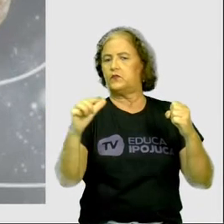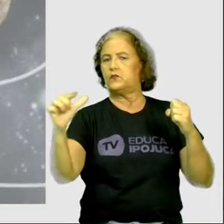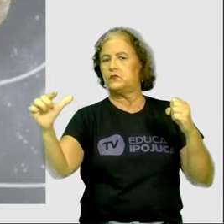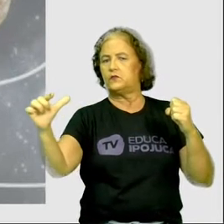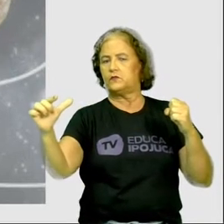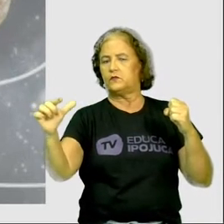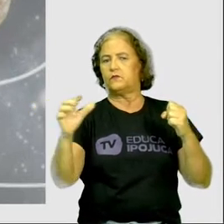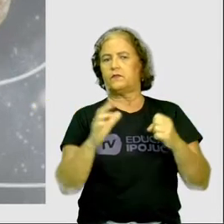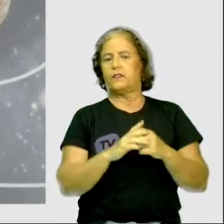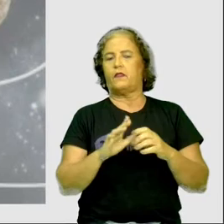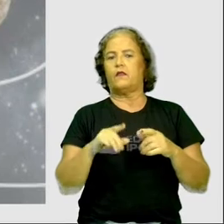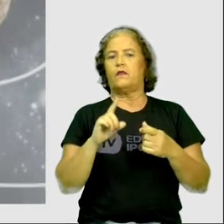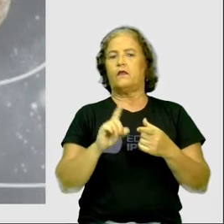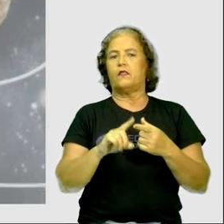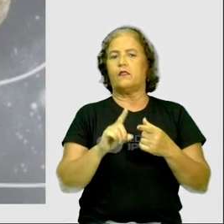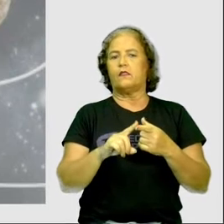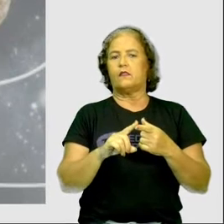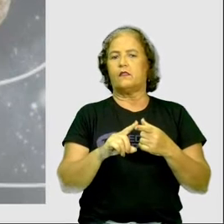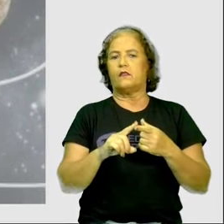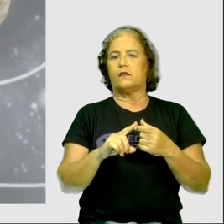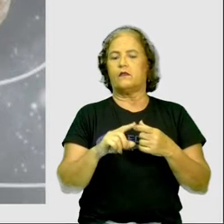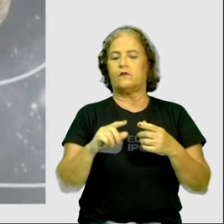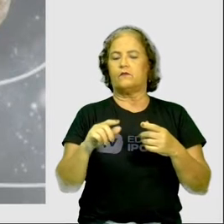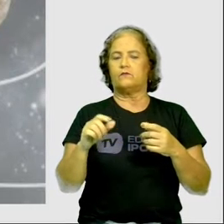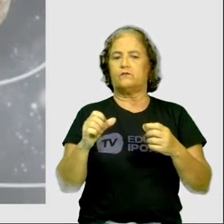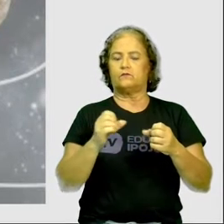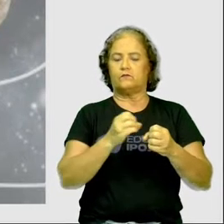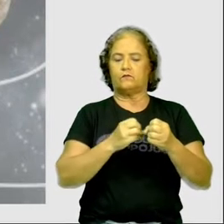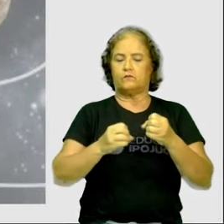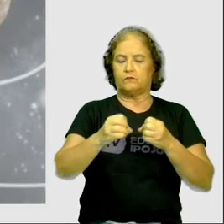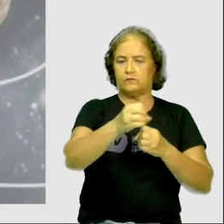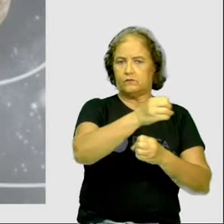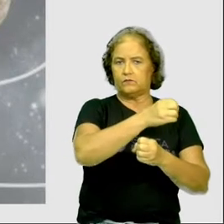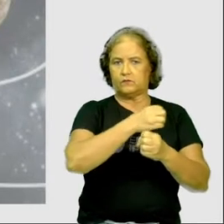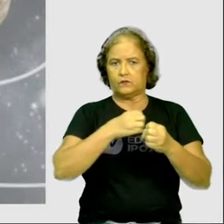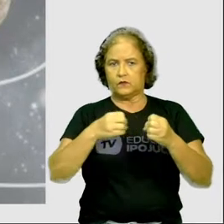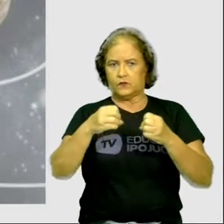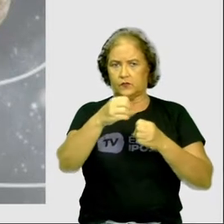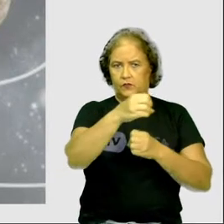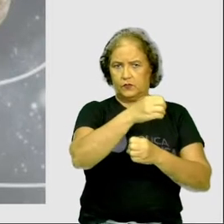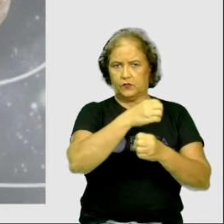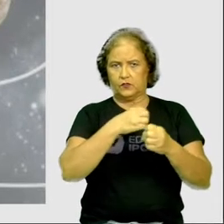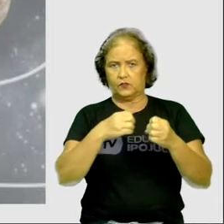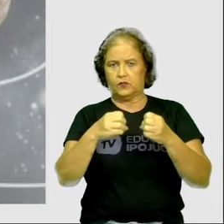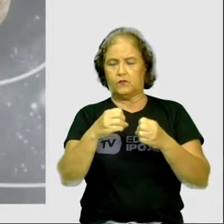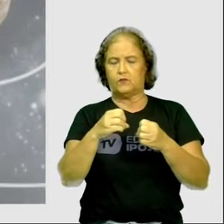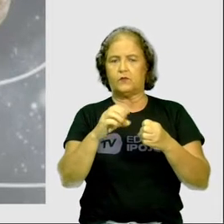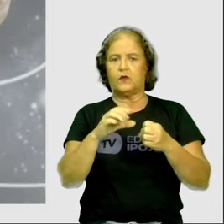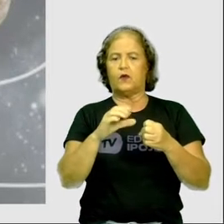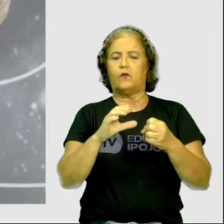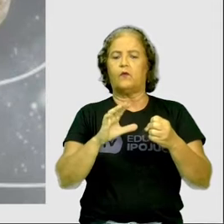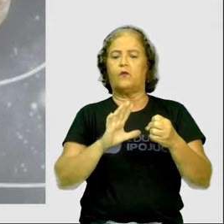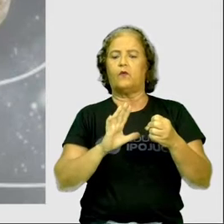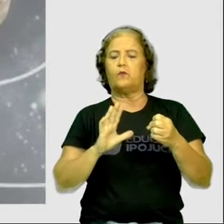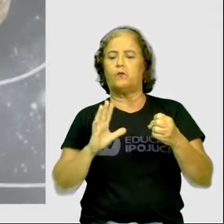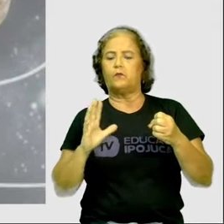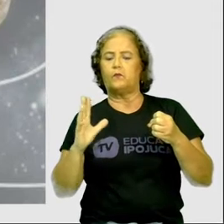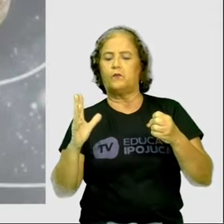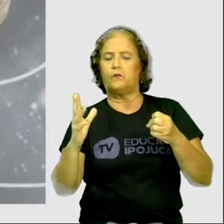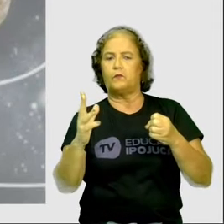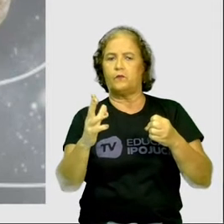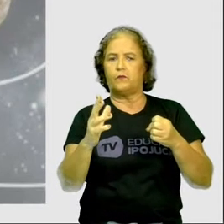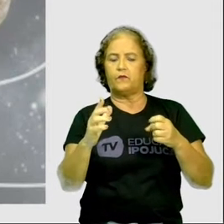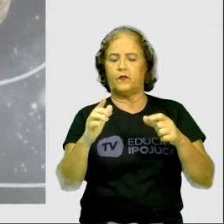Existe no nosso Sistema Solar o que nós chamamos de um cinturão de asteroides. Então, em um determinado